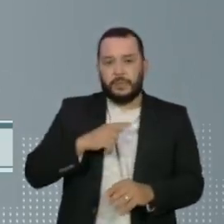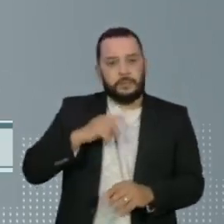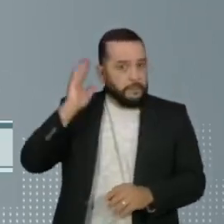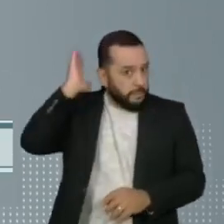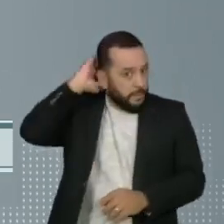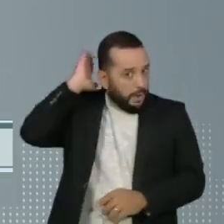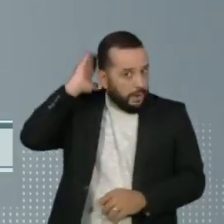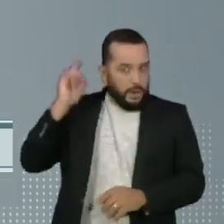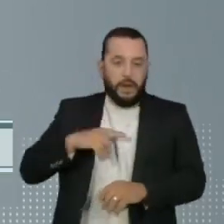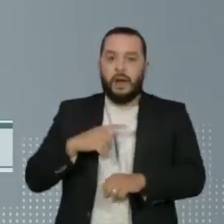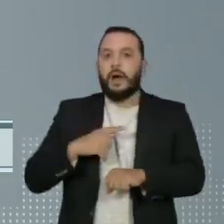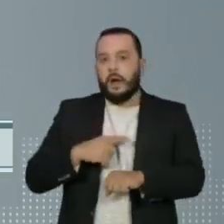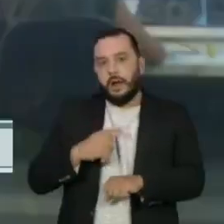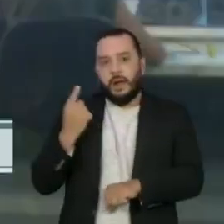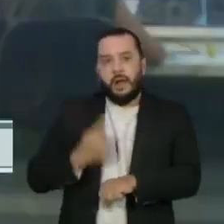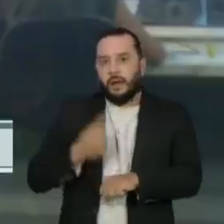estado mais atingido na região norte.